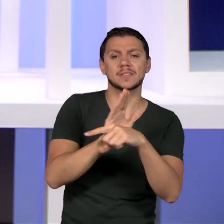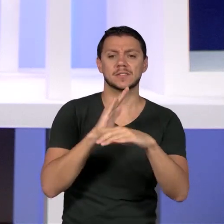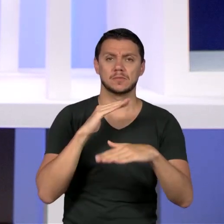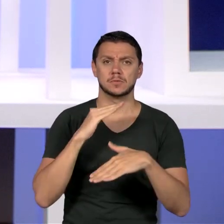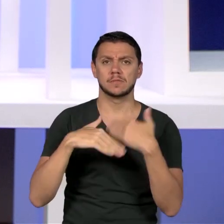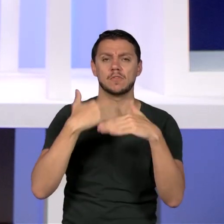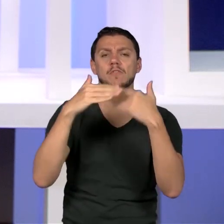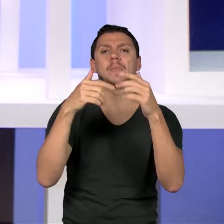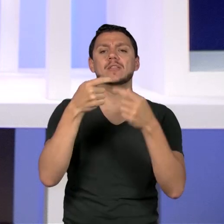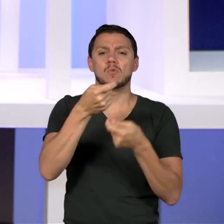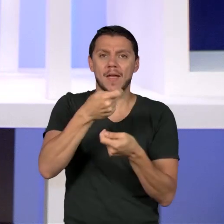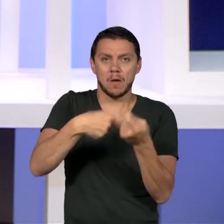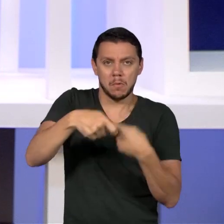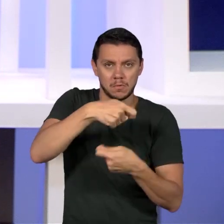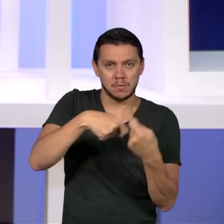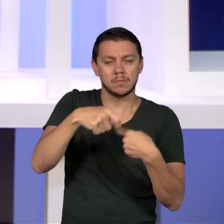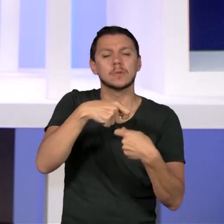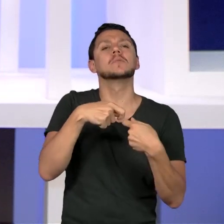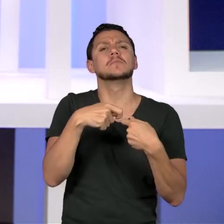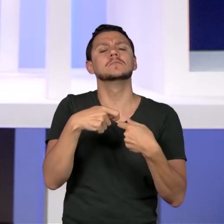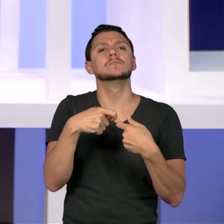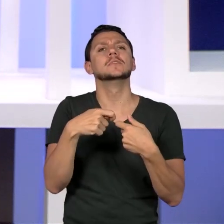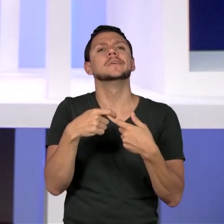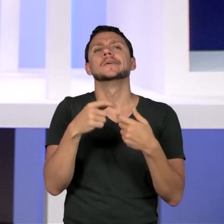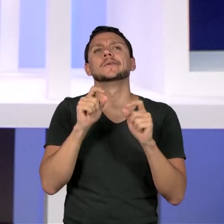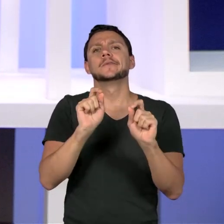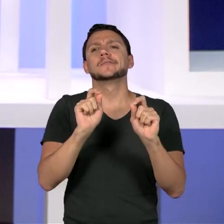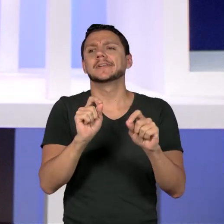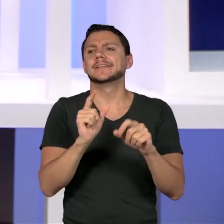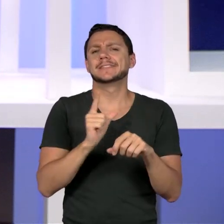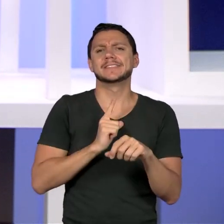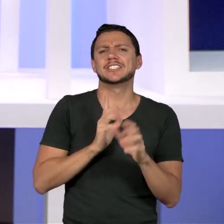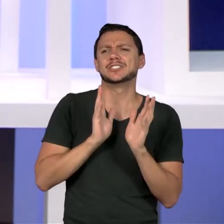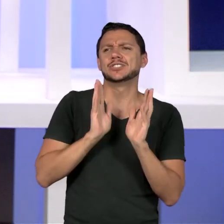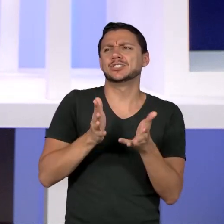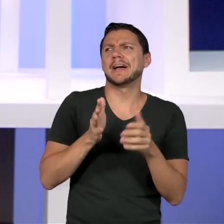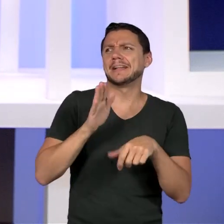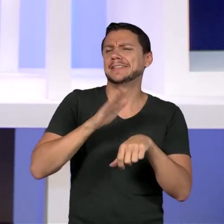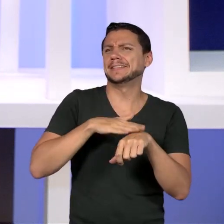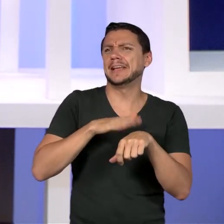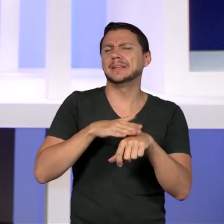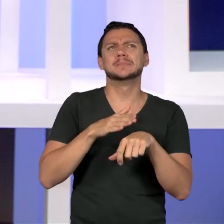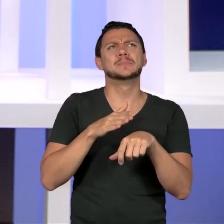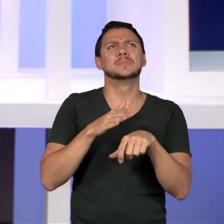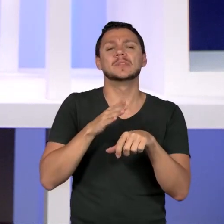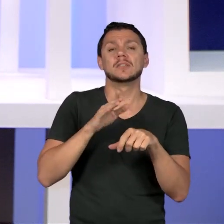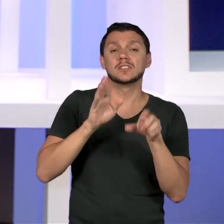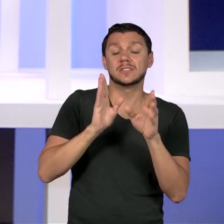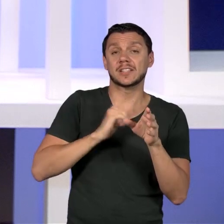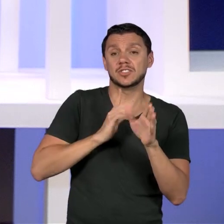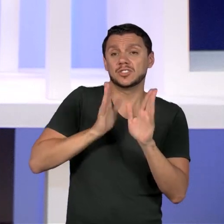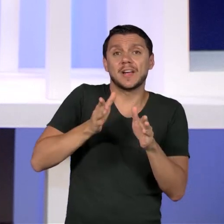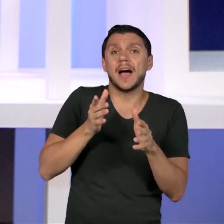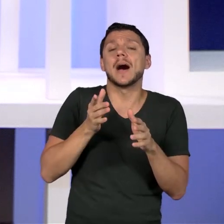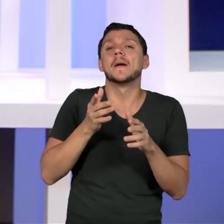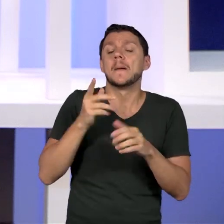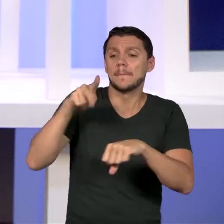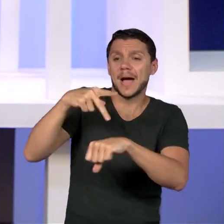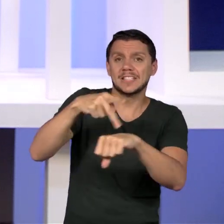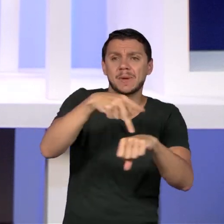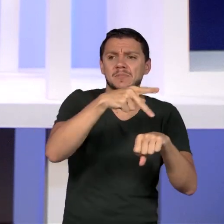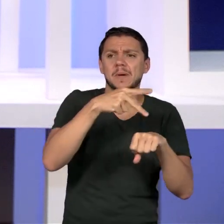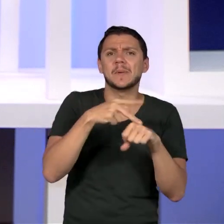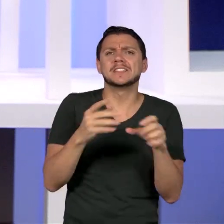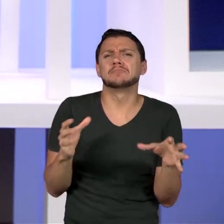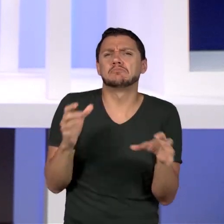Econômico, que tem mais de quase 40 países-membros e que